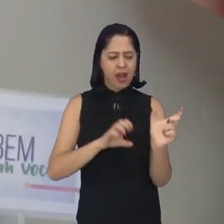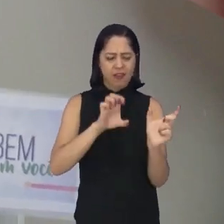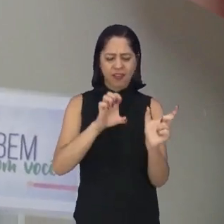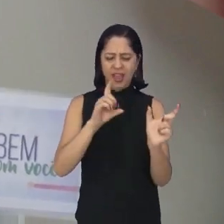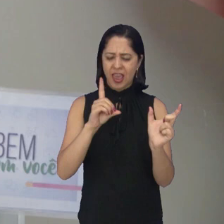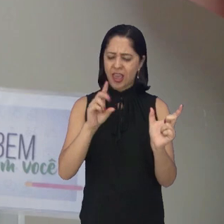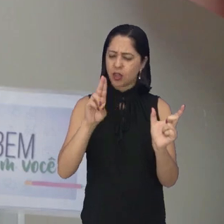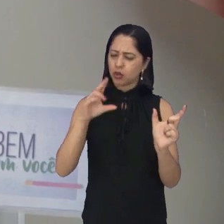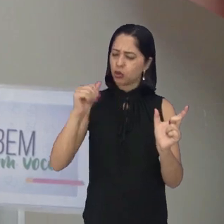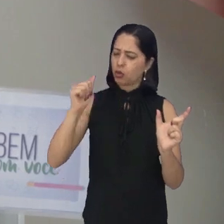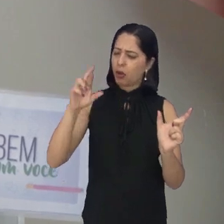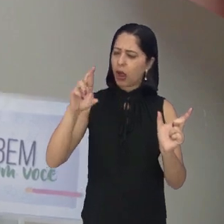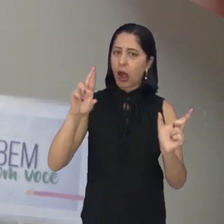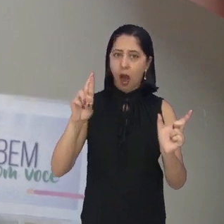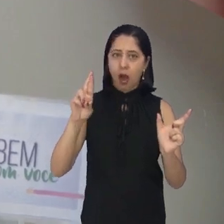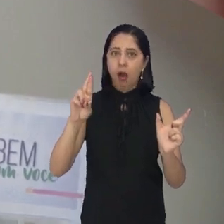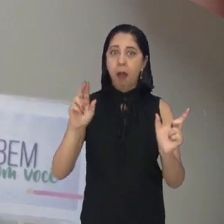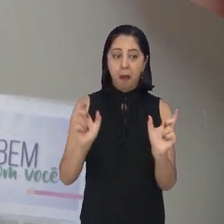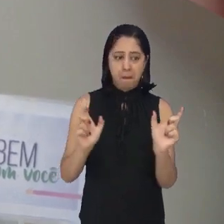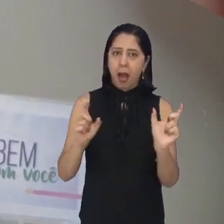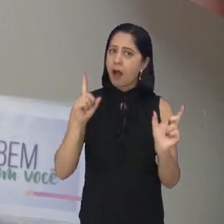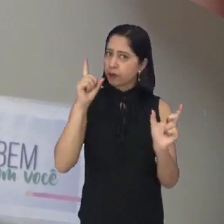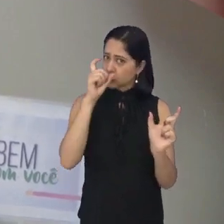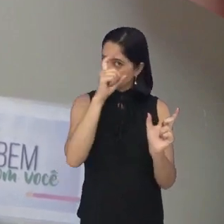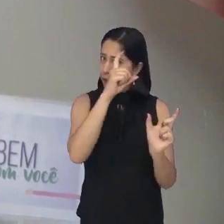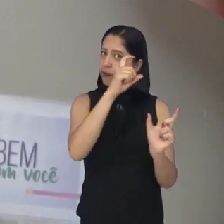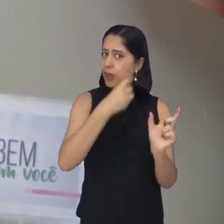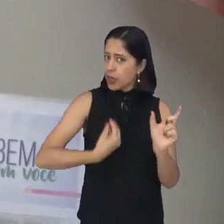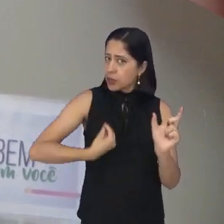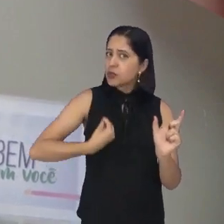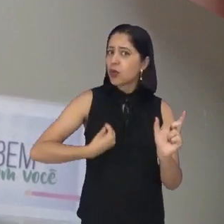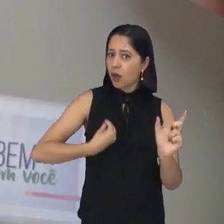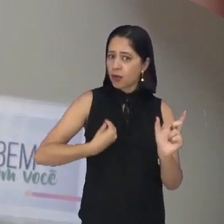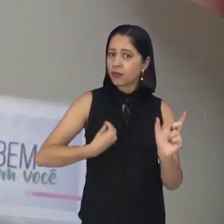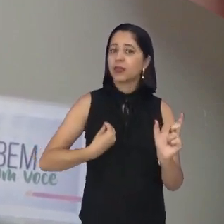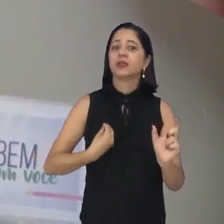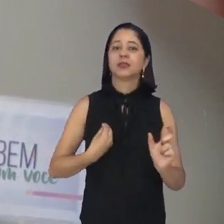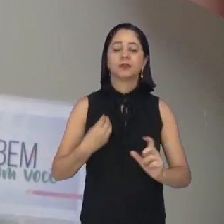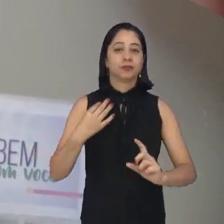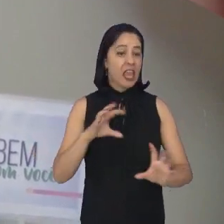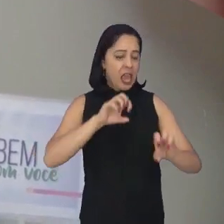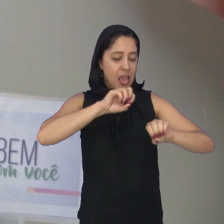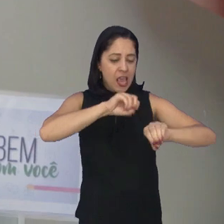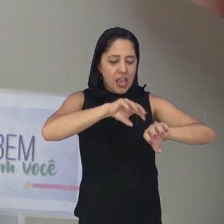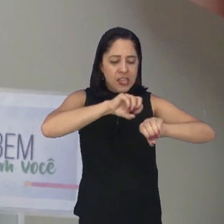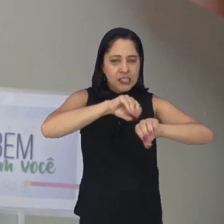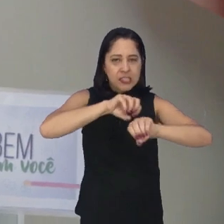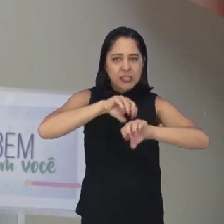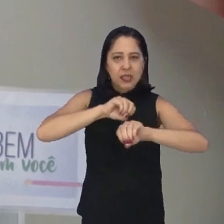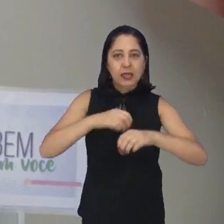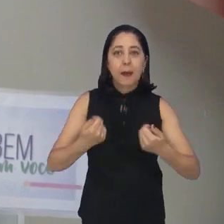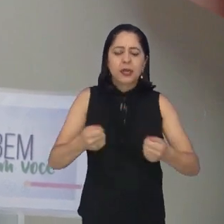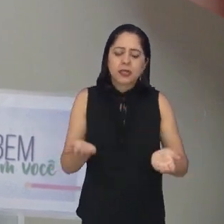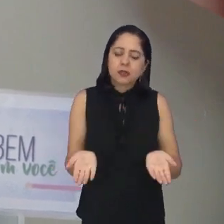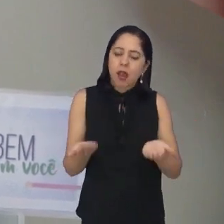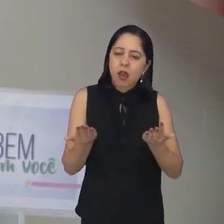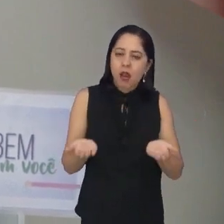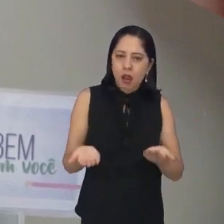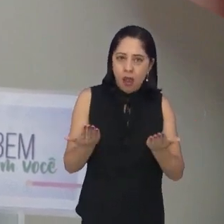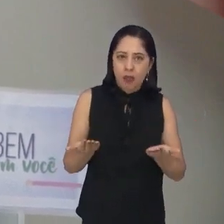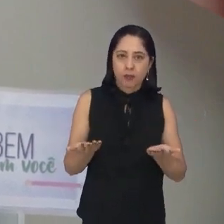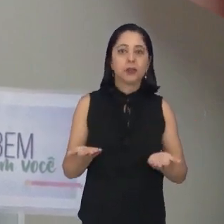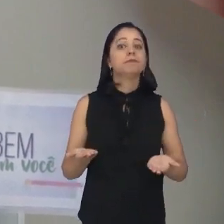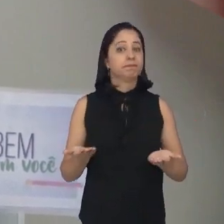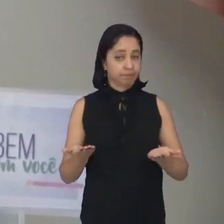palavra desafiadora em todas as áreas da vida, não é mesmo? A arte de educar precisa ser leve e essa